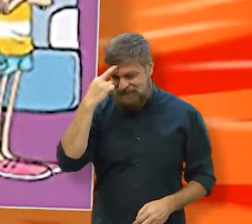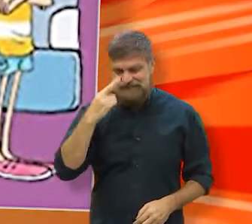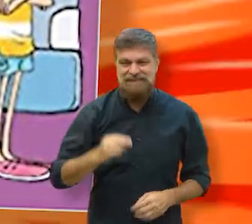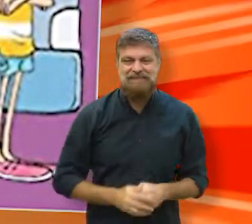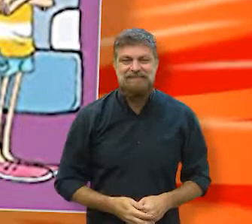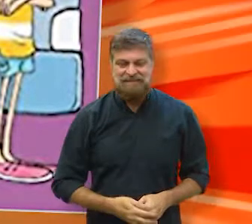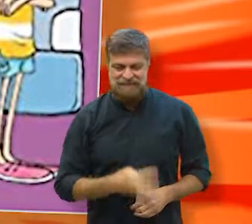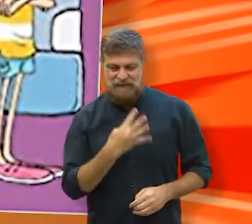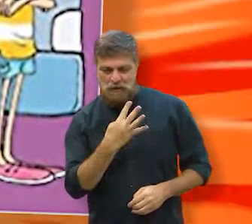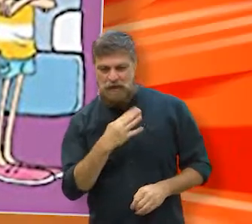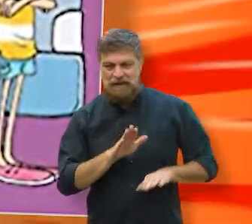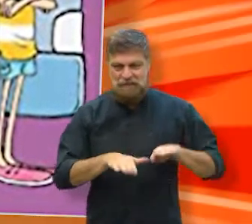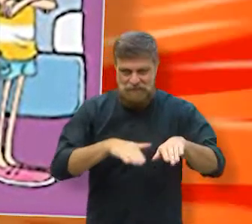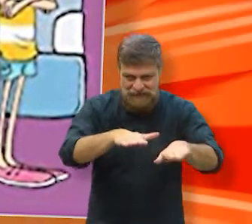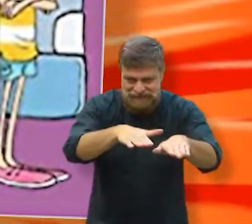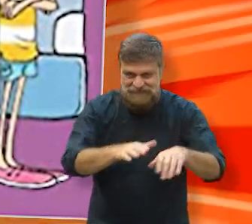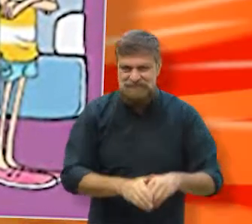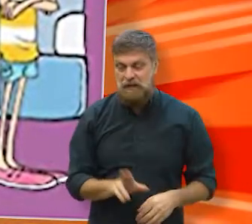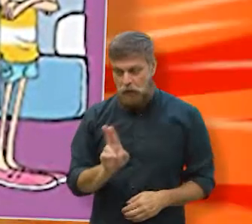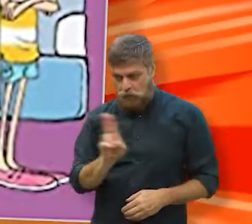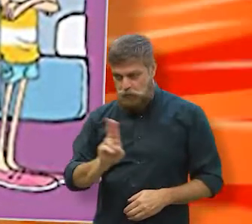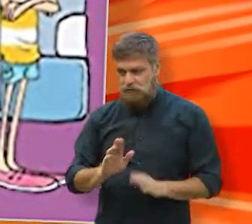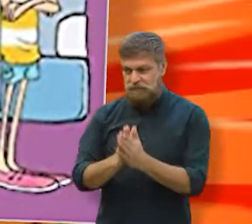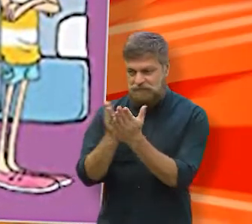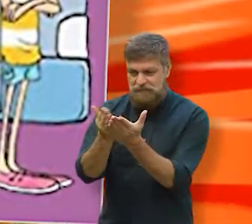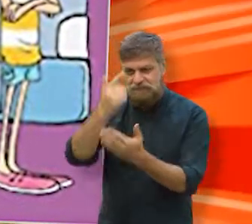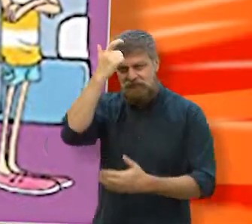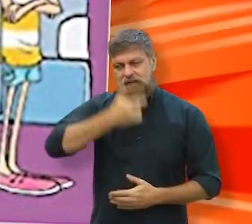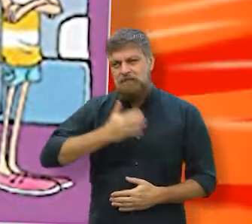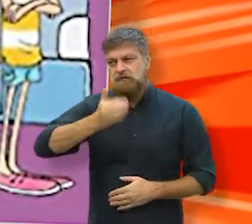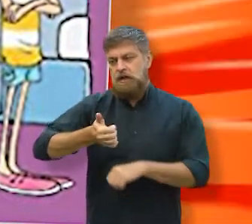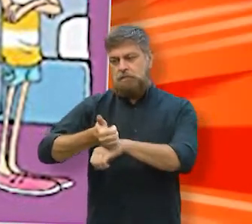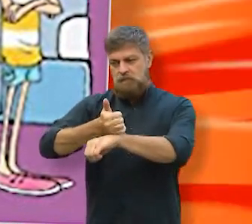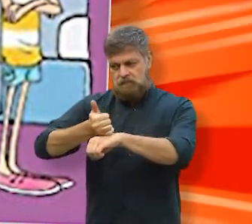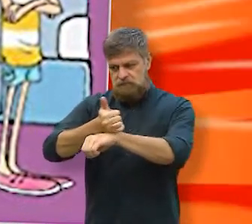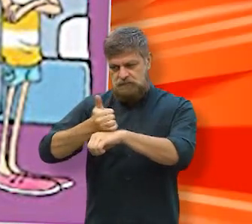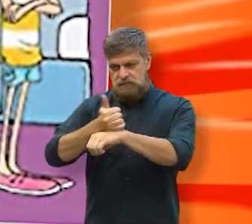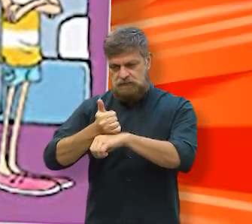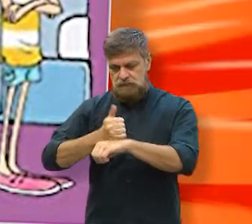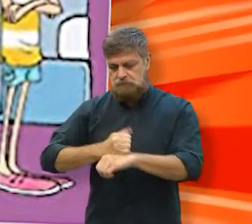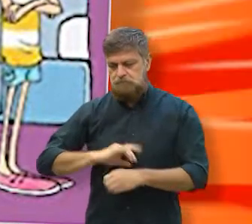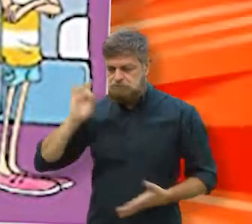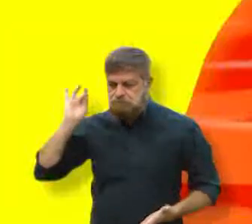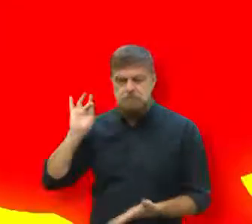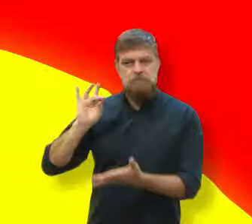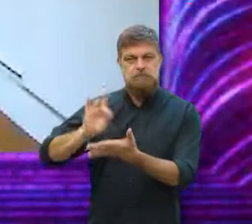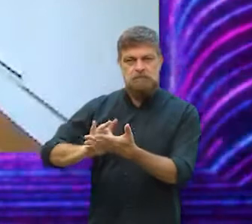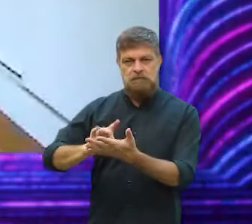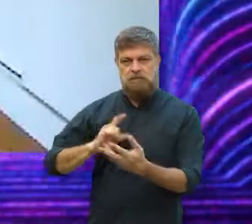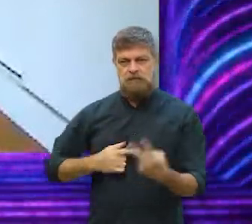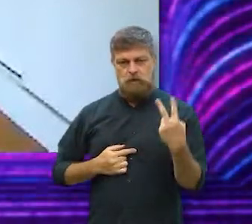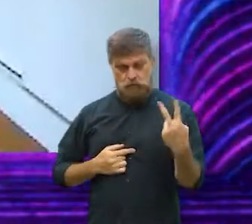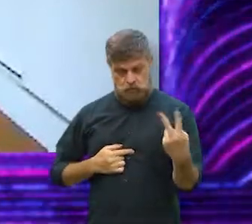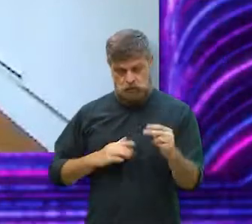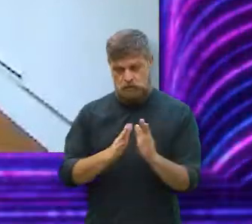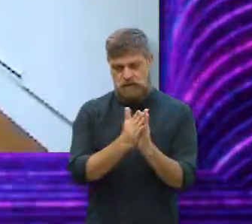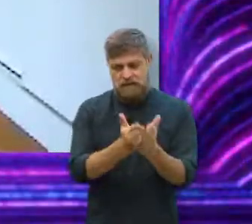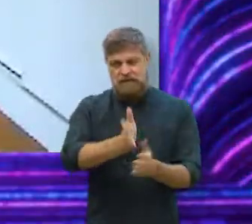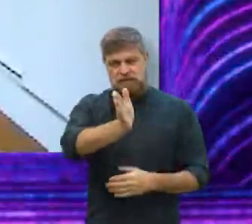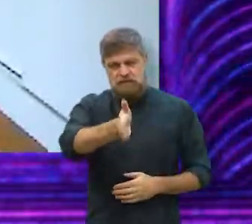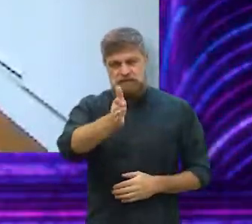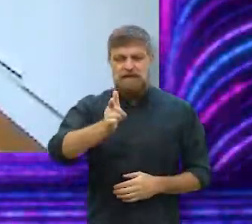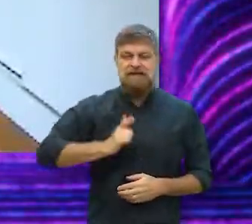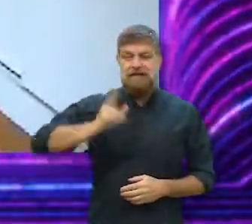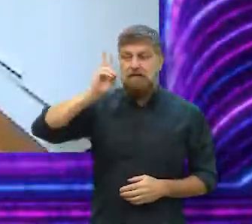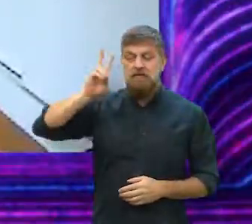percebeu. E aí eu já era oficialmente escritora, eu pensei, falei, bom, agora já sou escritora, tenho esses dois livros lançados